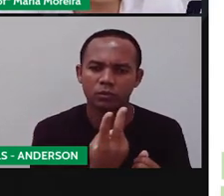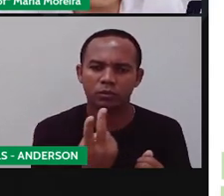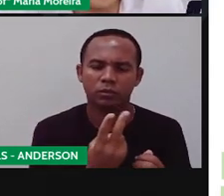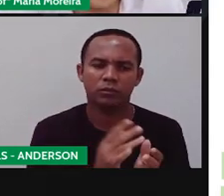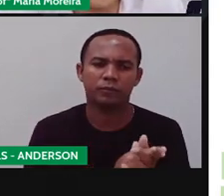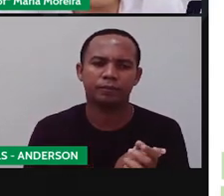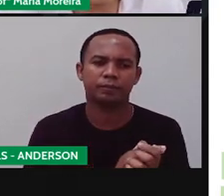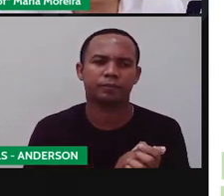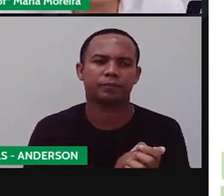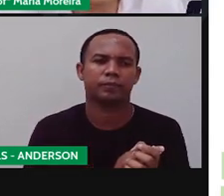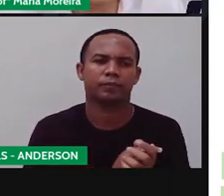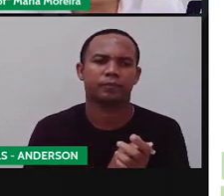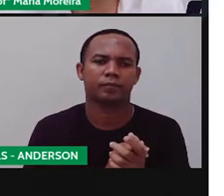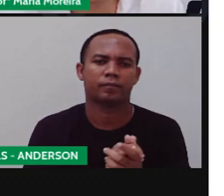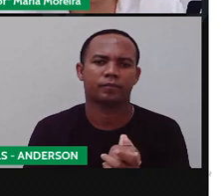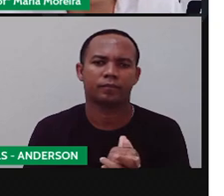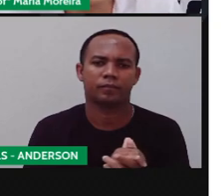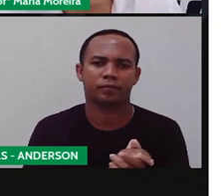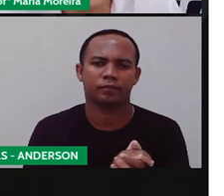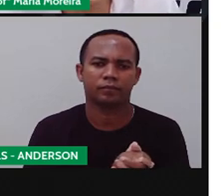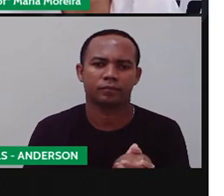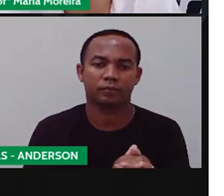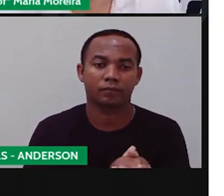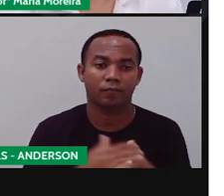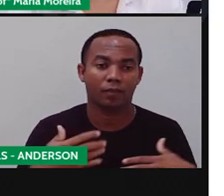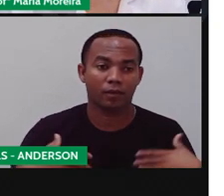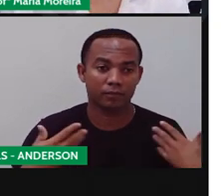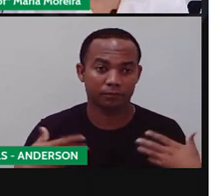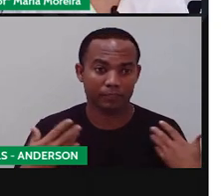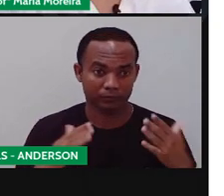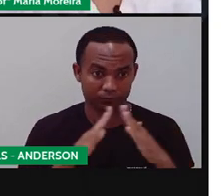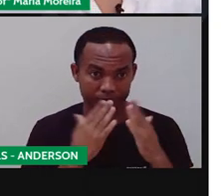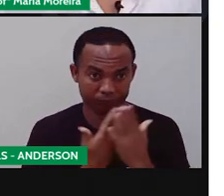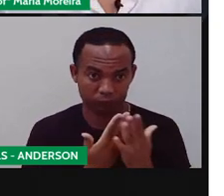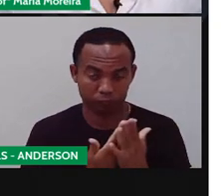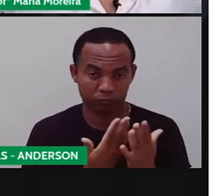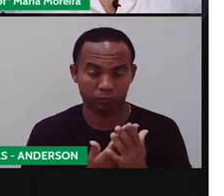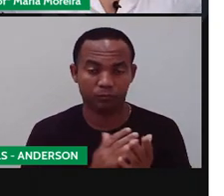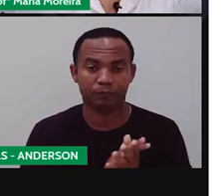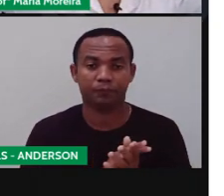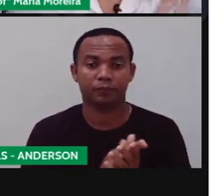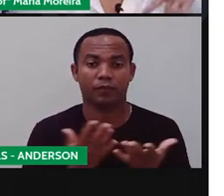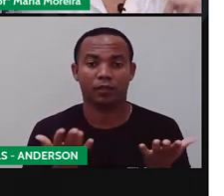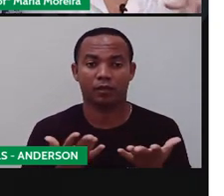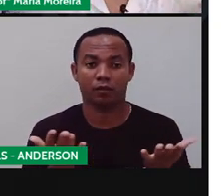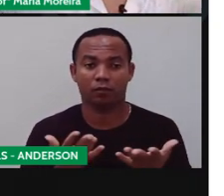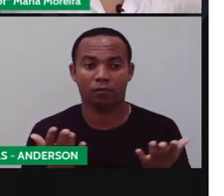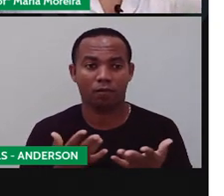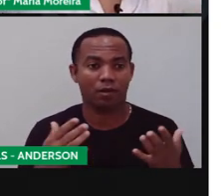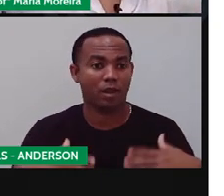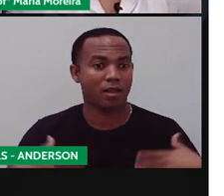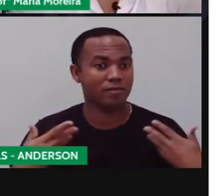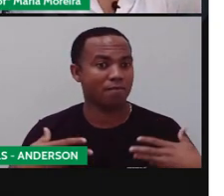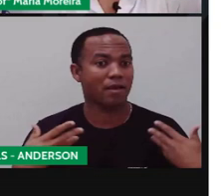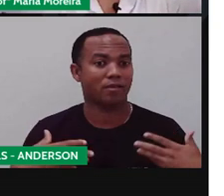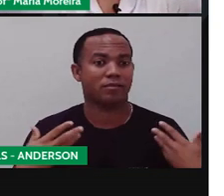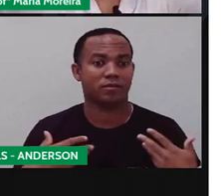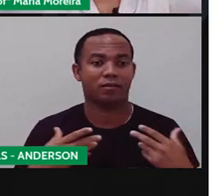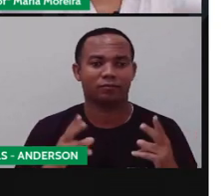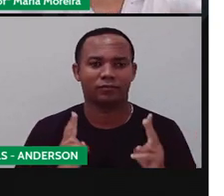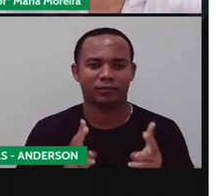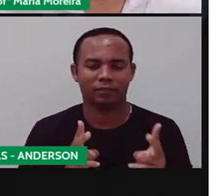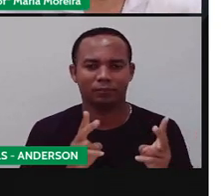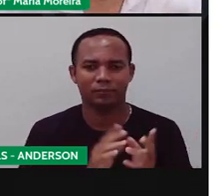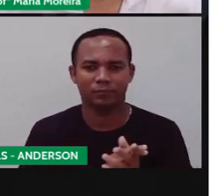para a nossa aula. Todo mundo animado? Espero que sim, porque a gente aqui, ó, é pura animação astral lá em